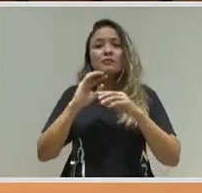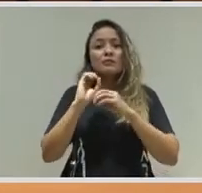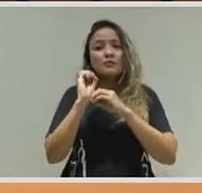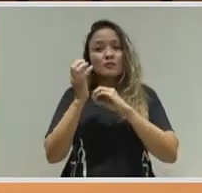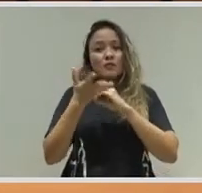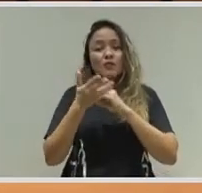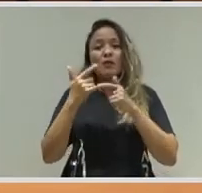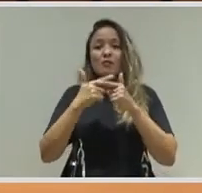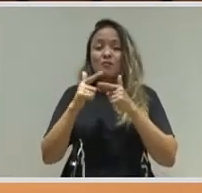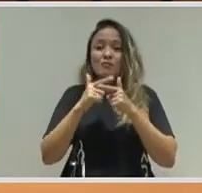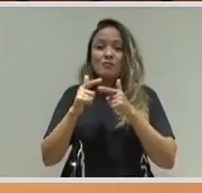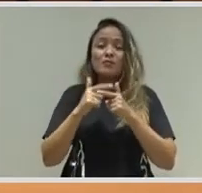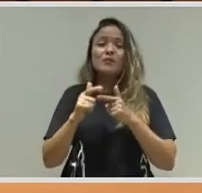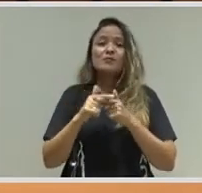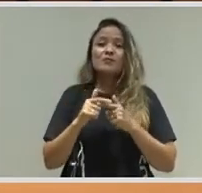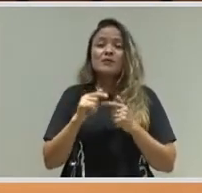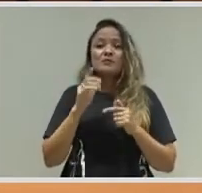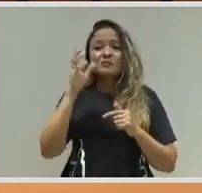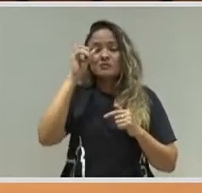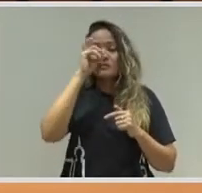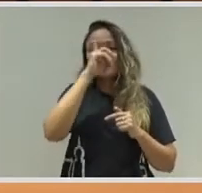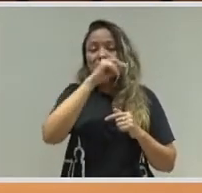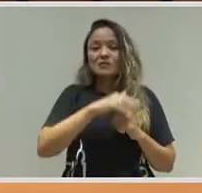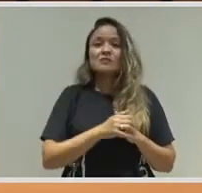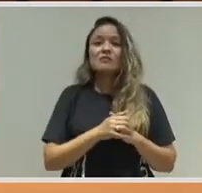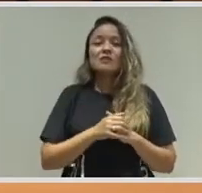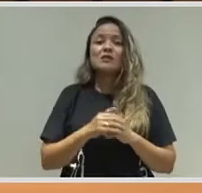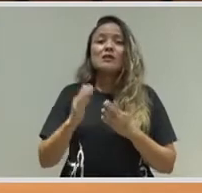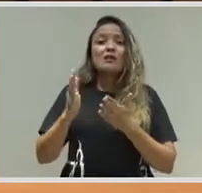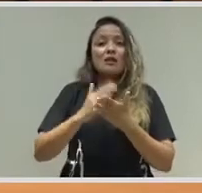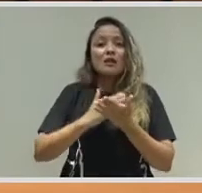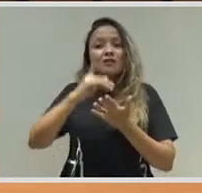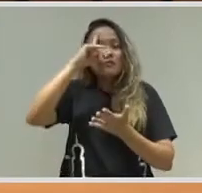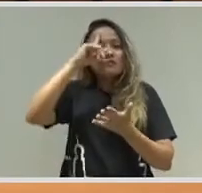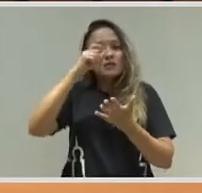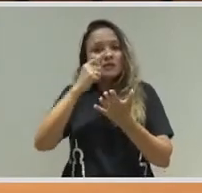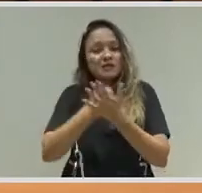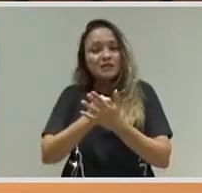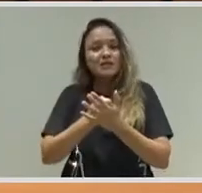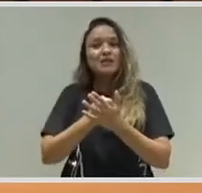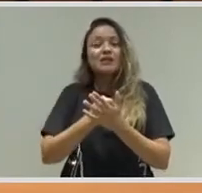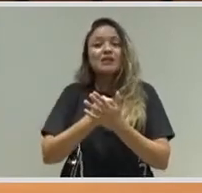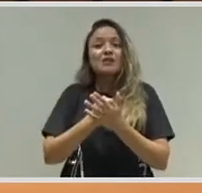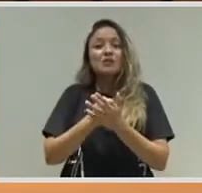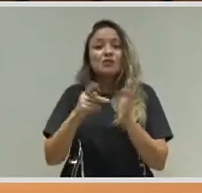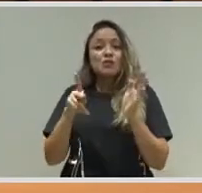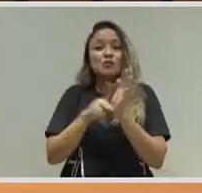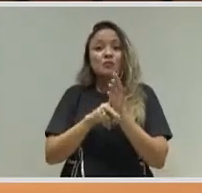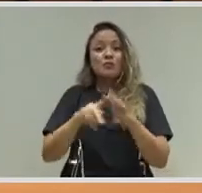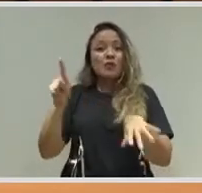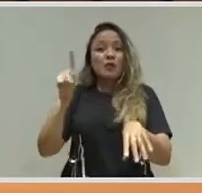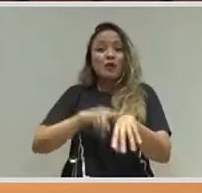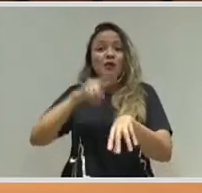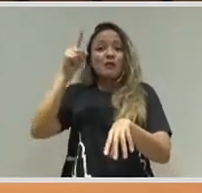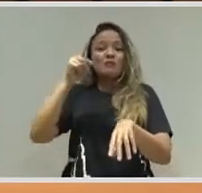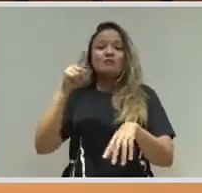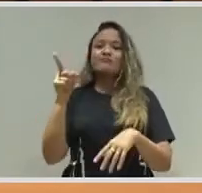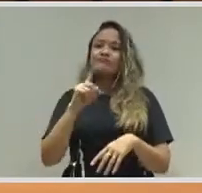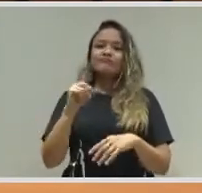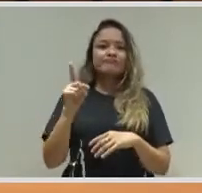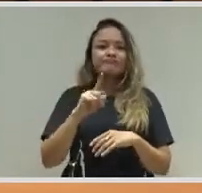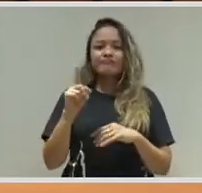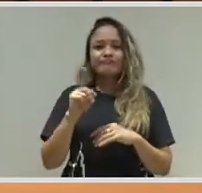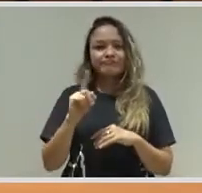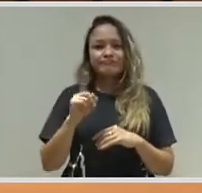também decisões acertadas que não são de agora. É isso que eu queria dizer. Nós só podemos produzir